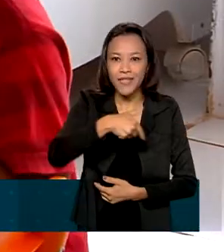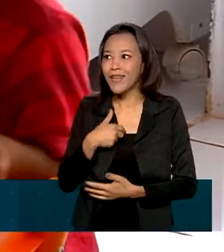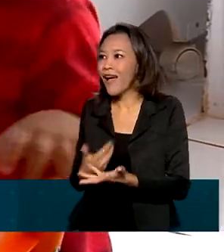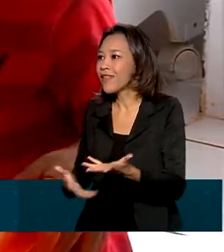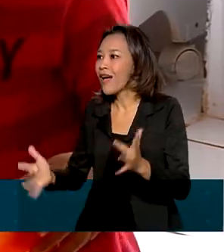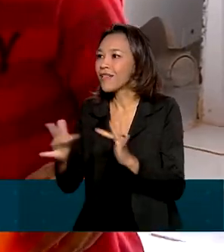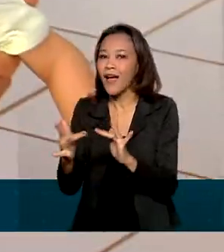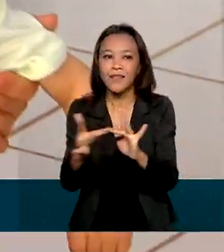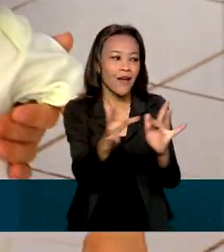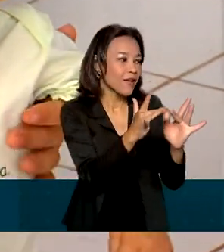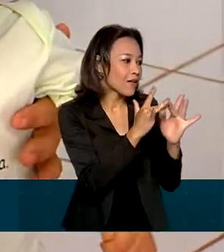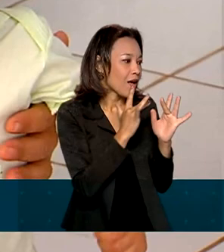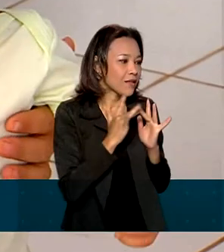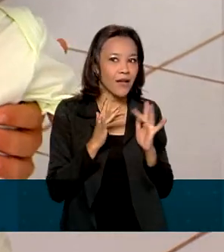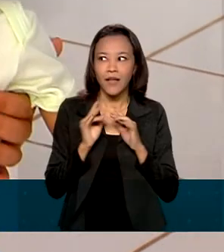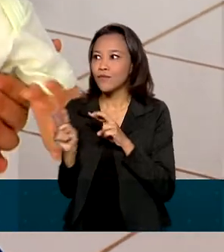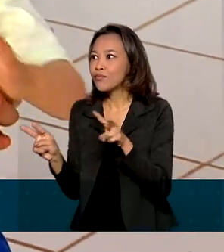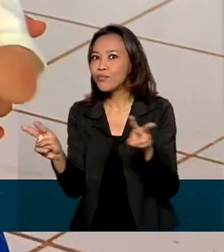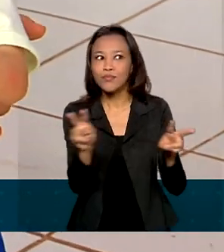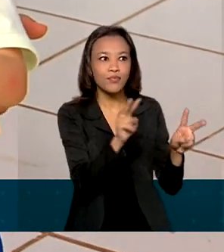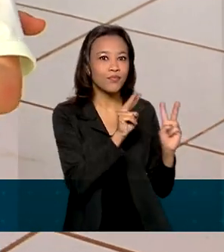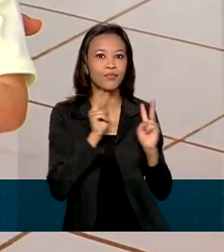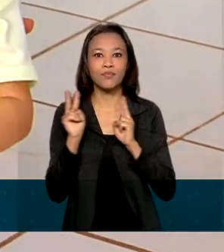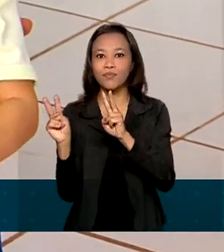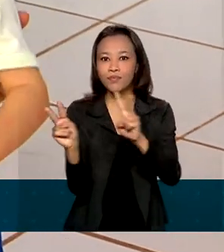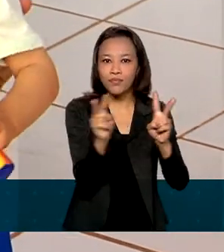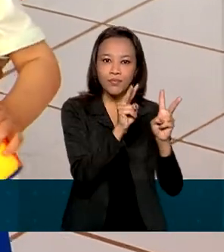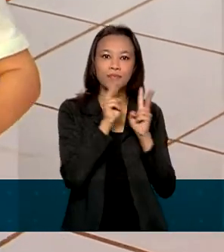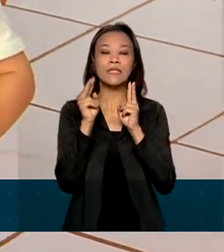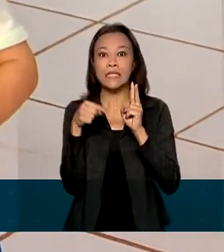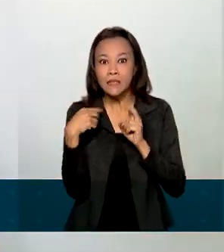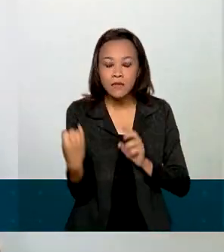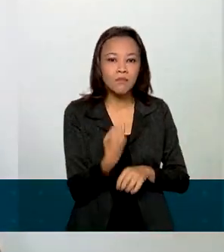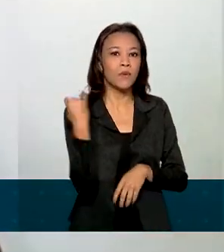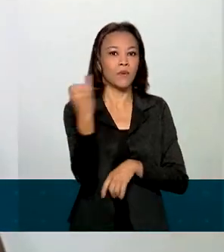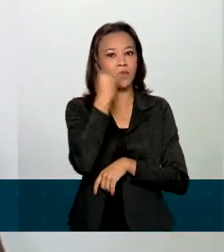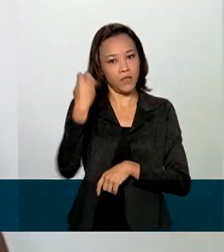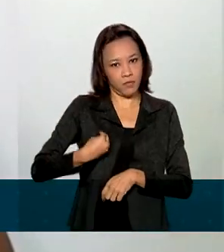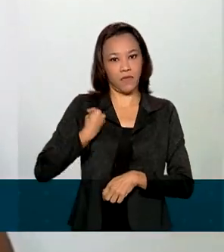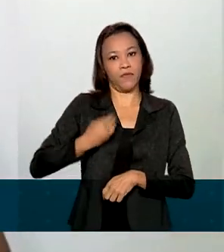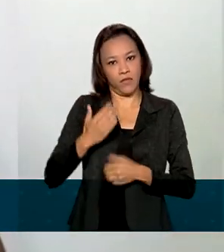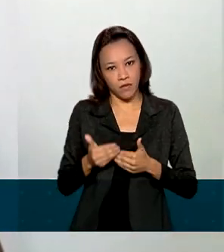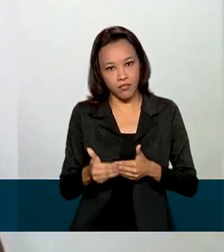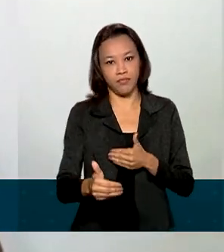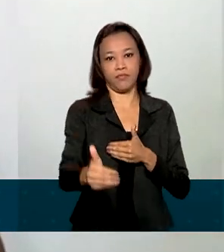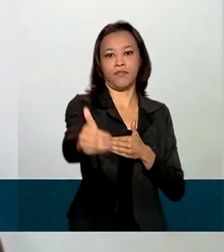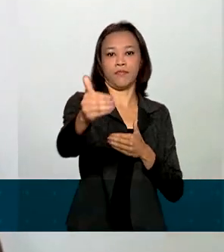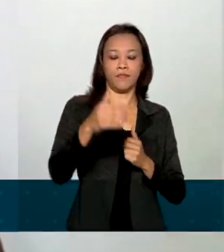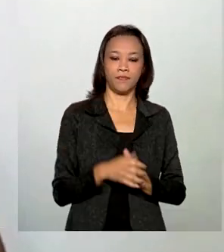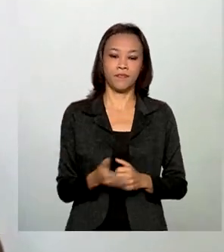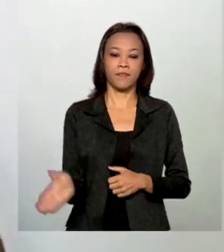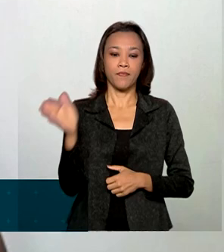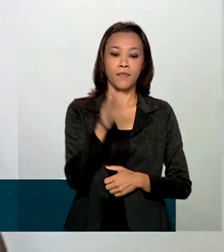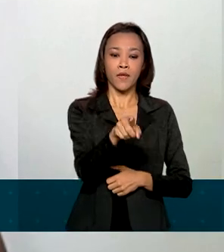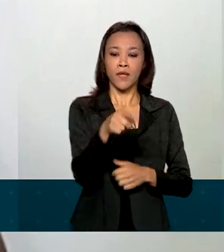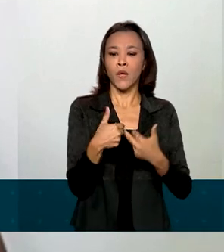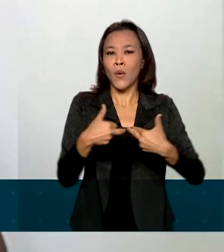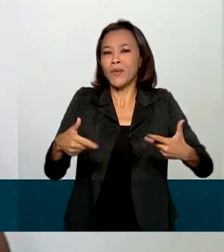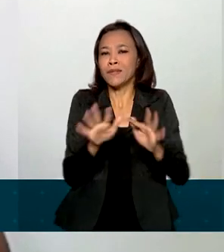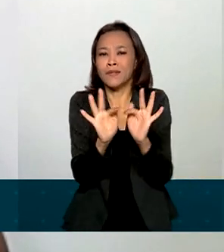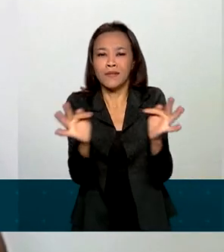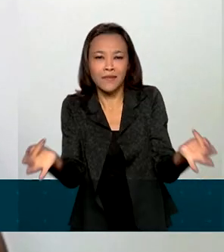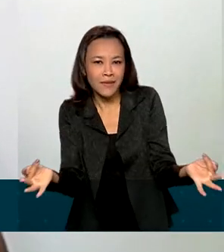volta. Tudo o que é vivido nessa etapa gera impactos no futuro. Coisas simples que podemos fazer através de